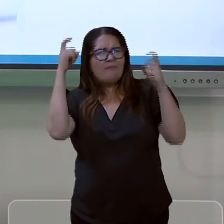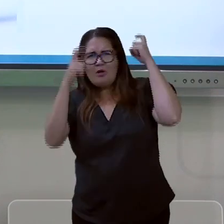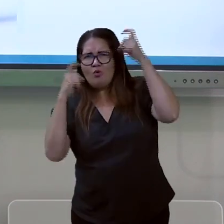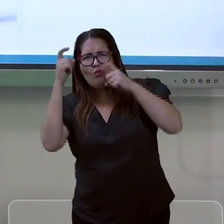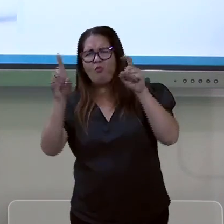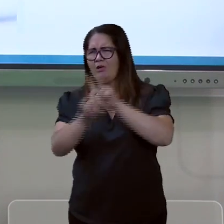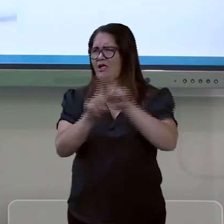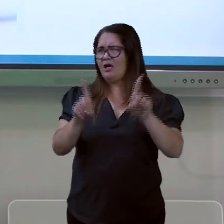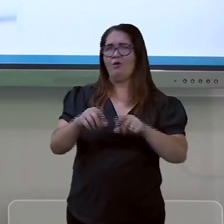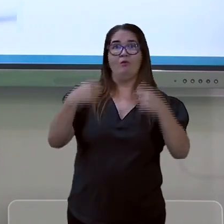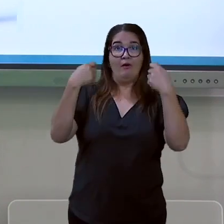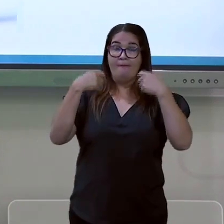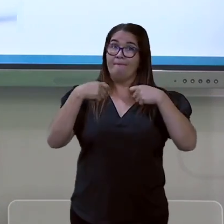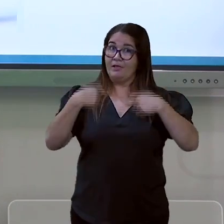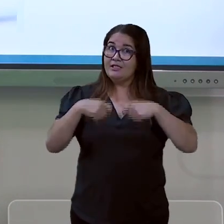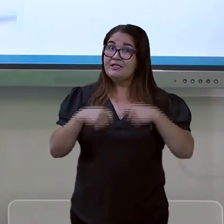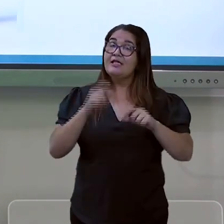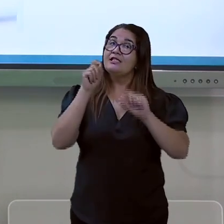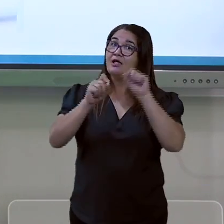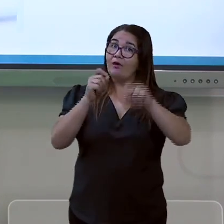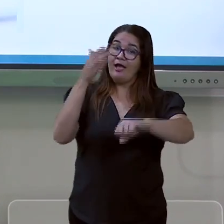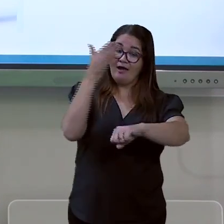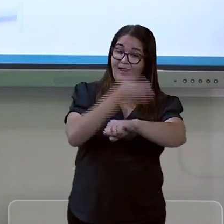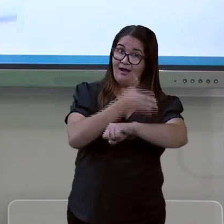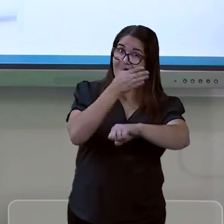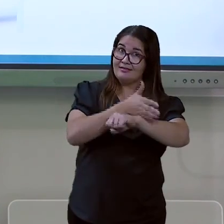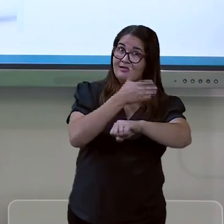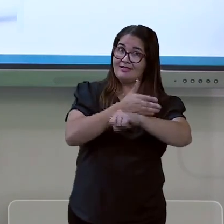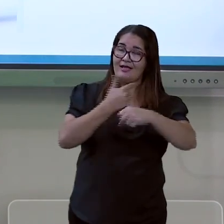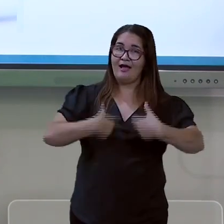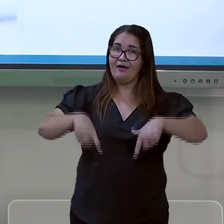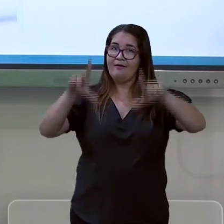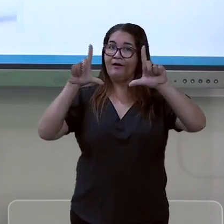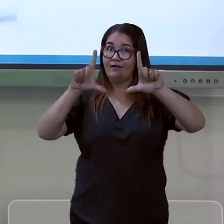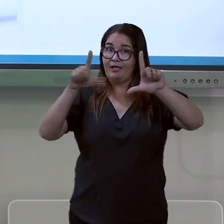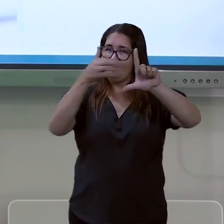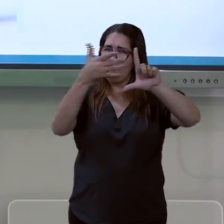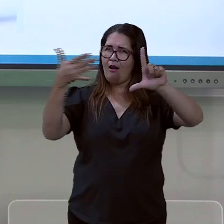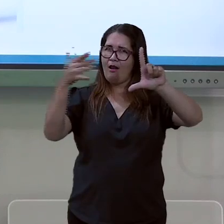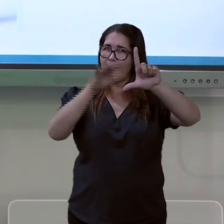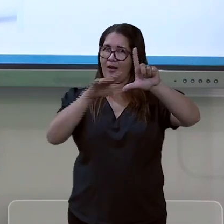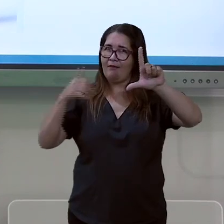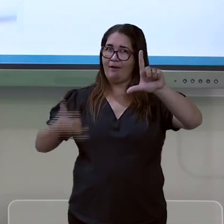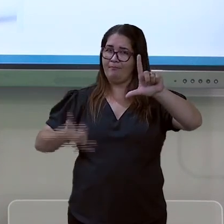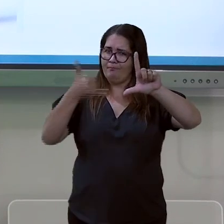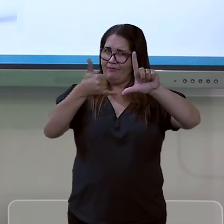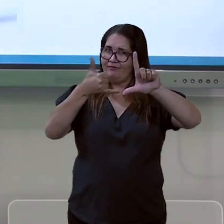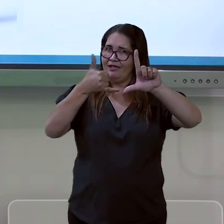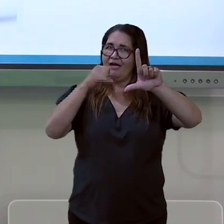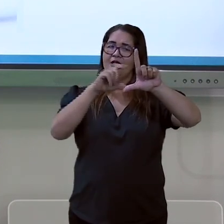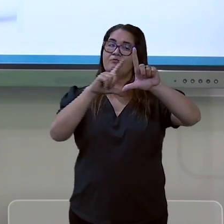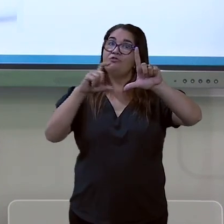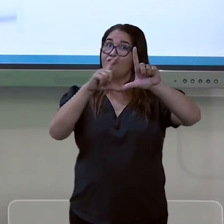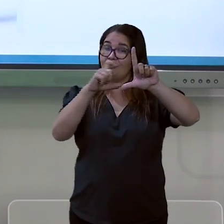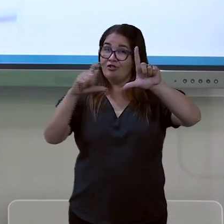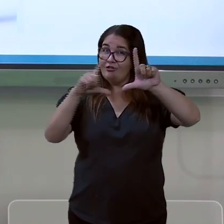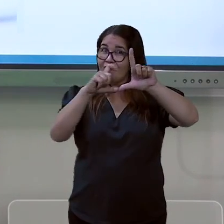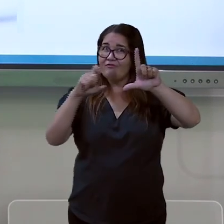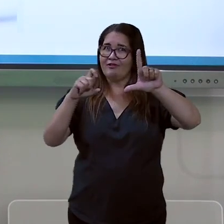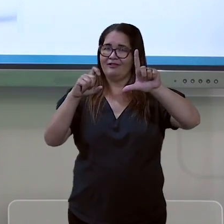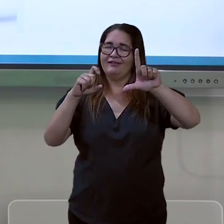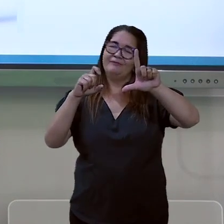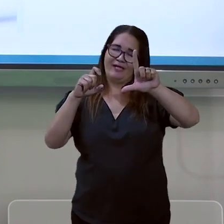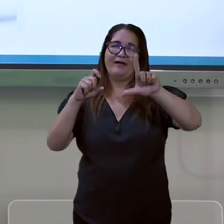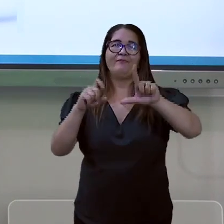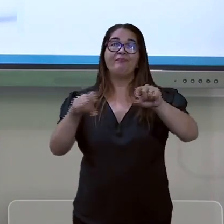atividades basta apontar a câmera do seu celular para a imagem que aparece no canto da tela que você será direcionado